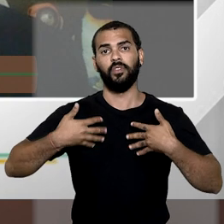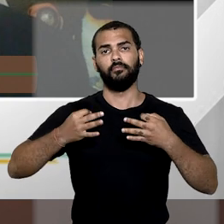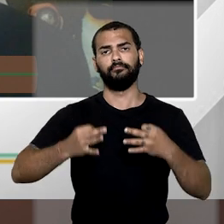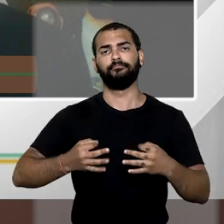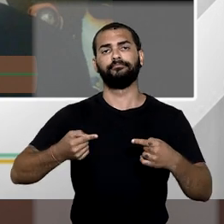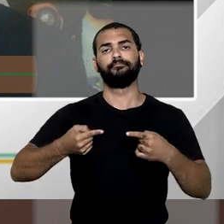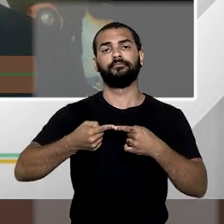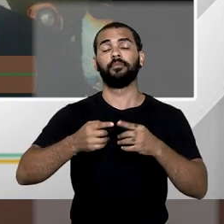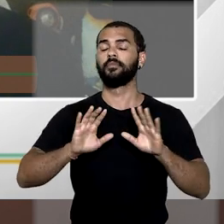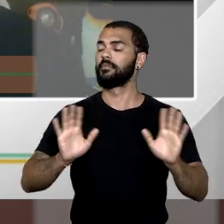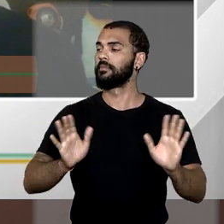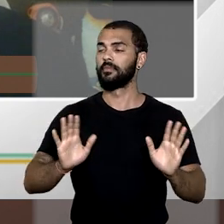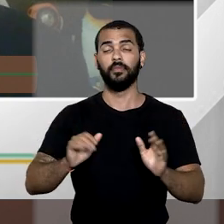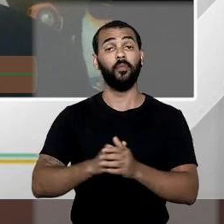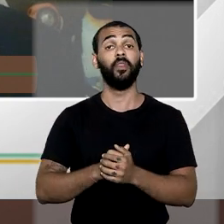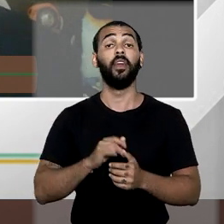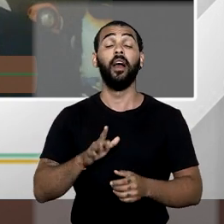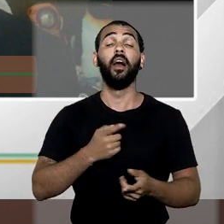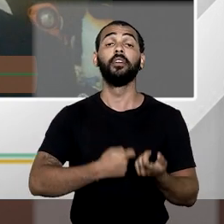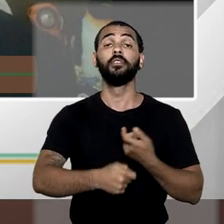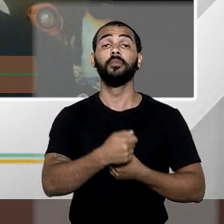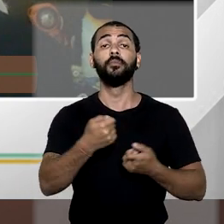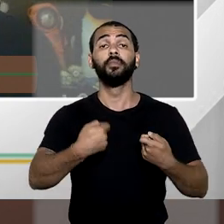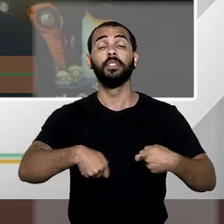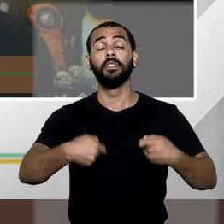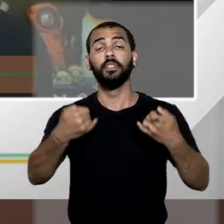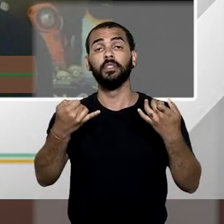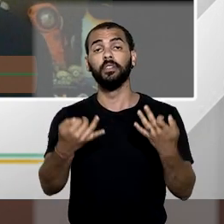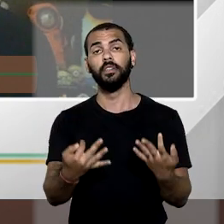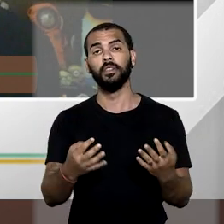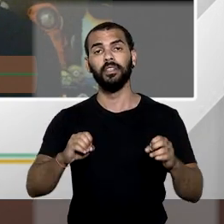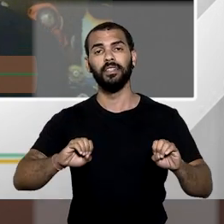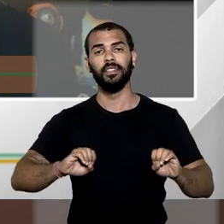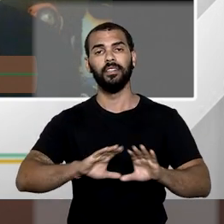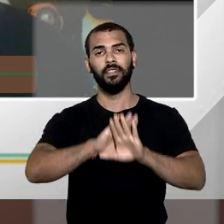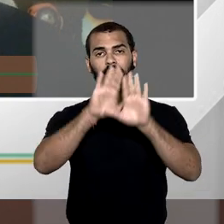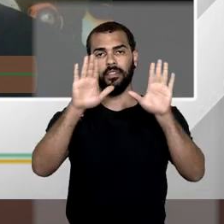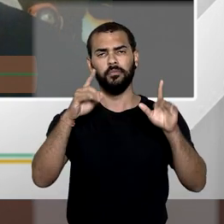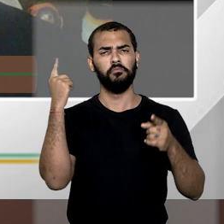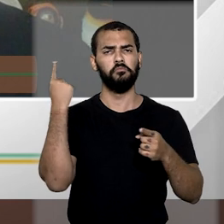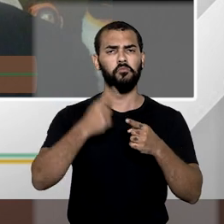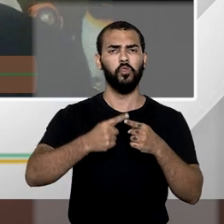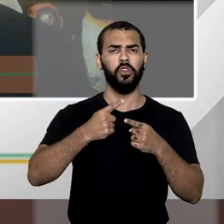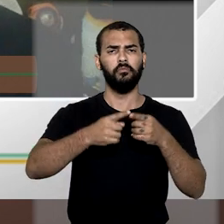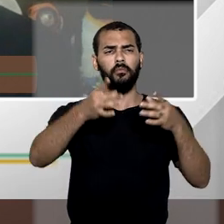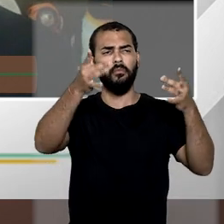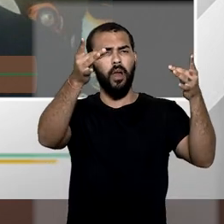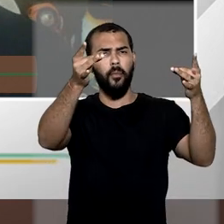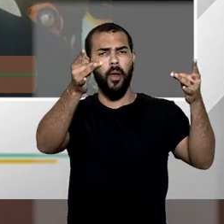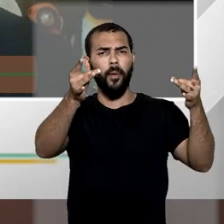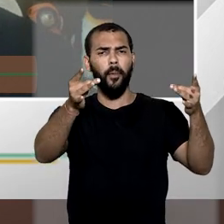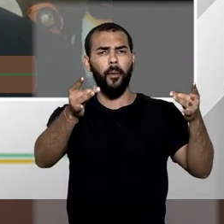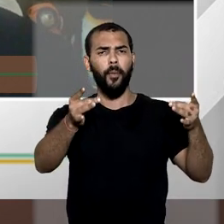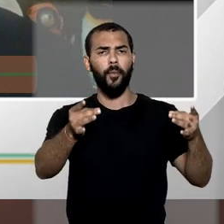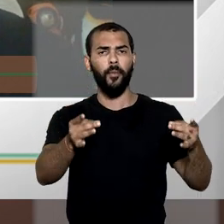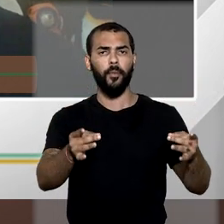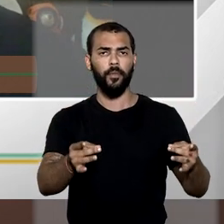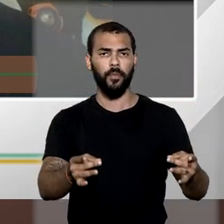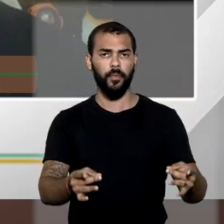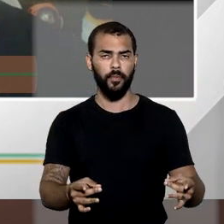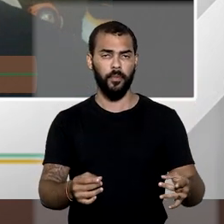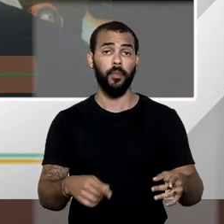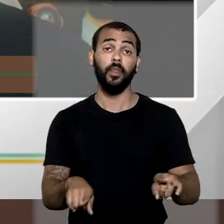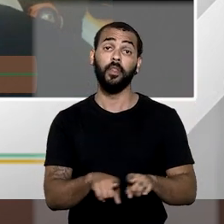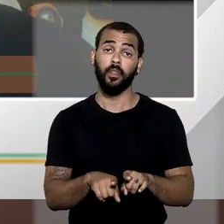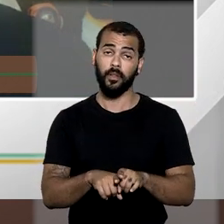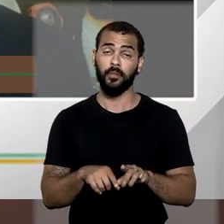administração tem que motivar. Motivar significa explicitar os motivos e ficar adestritas aos motivos